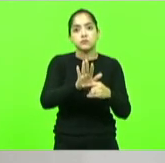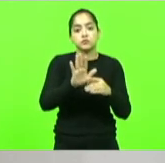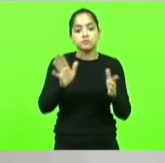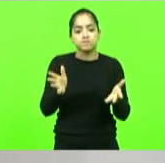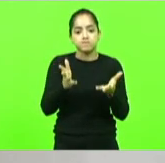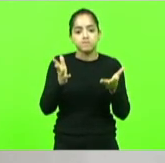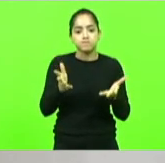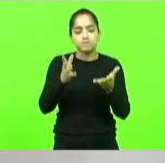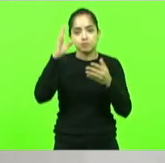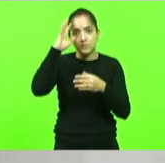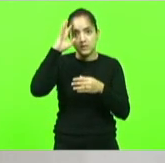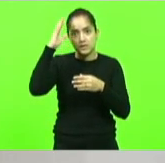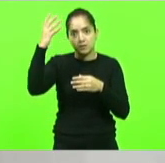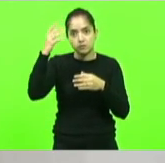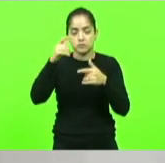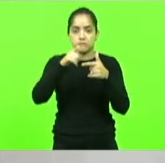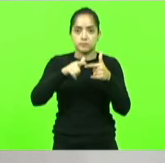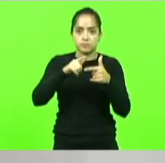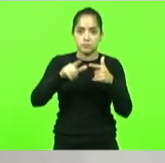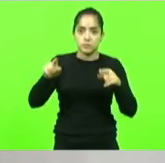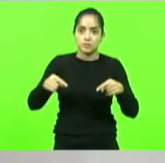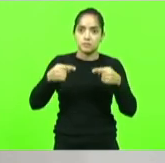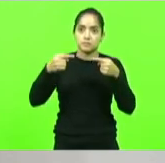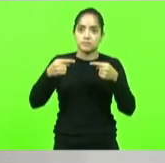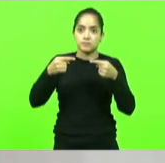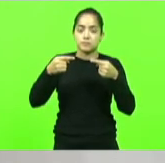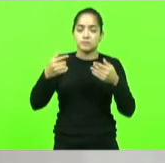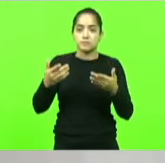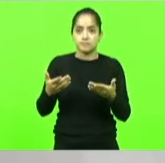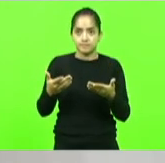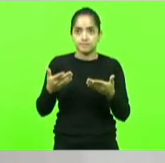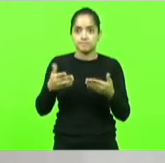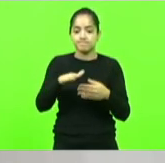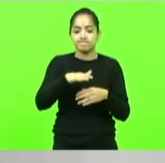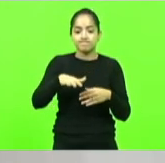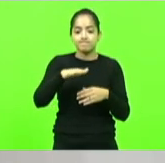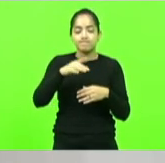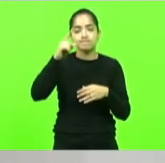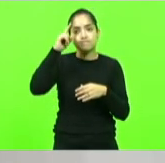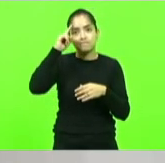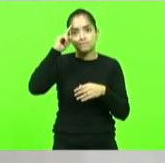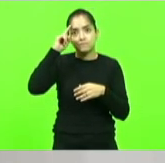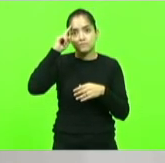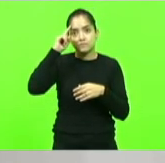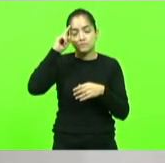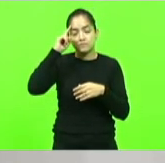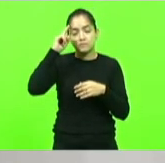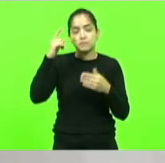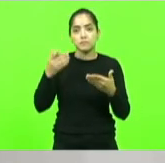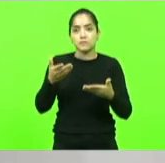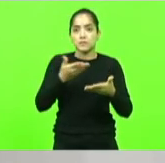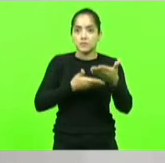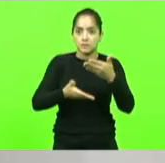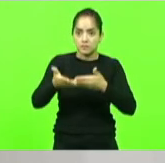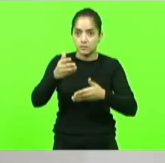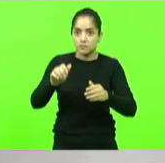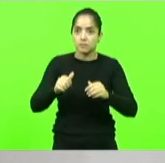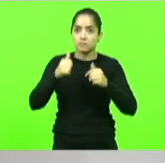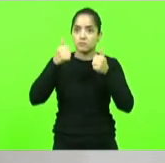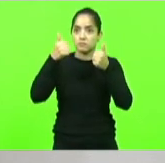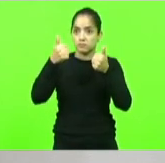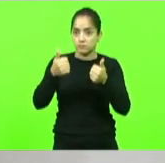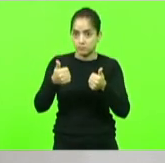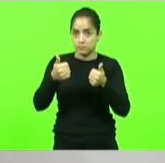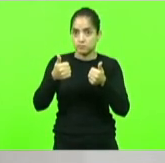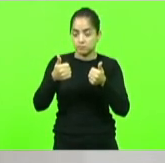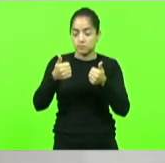soluções para os problemas enfrentados pelas pessoas no seu cotidiano visando auxiliar na melhoria da qualidade e